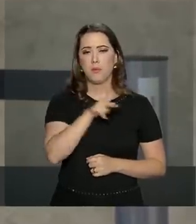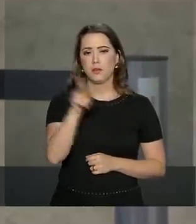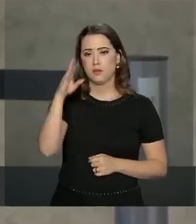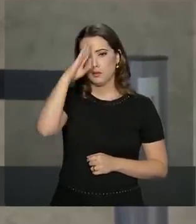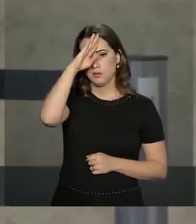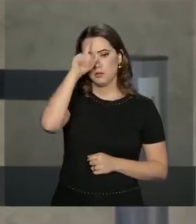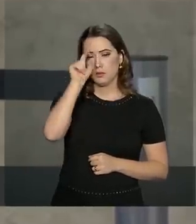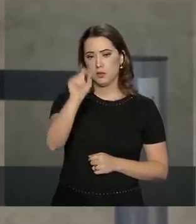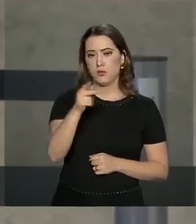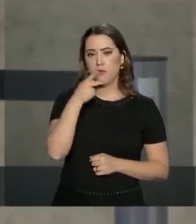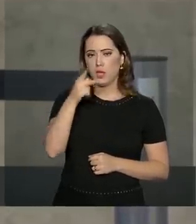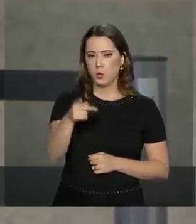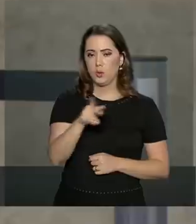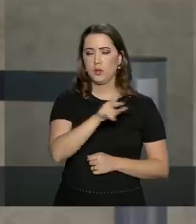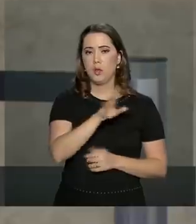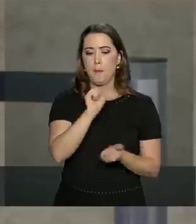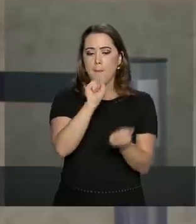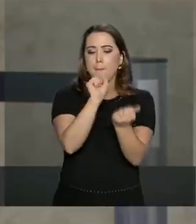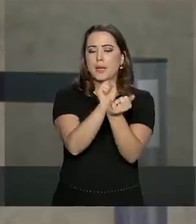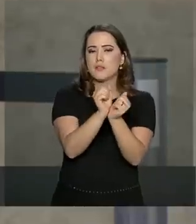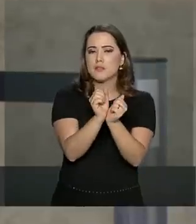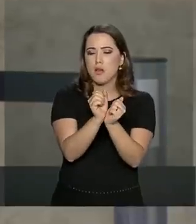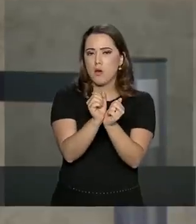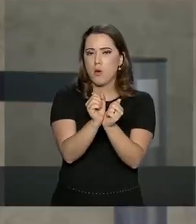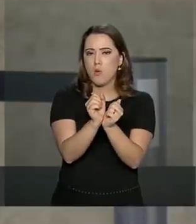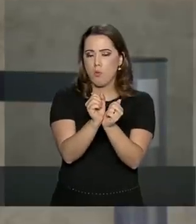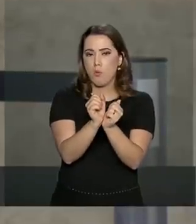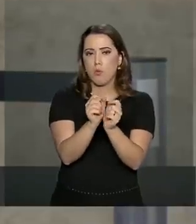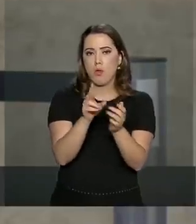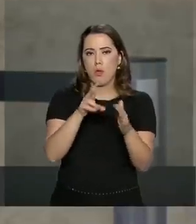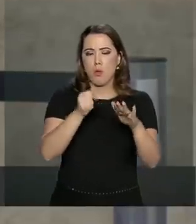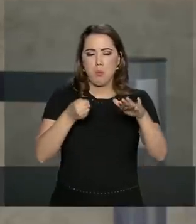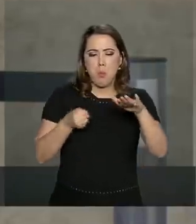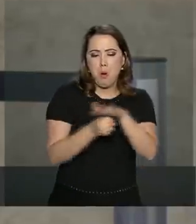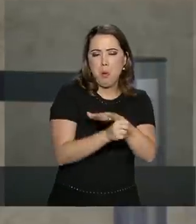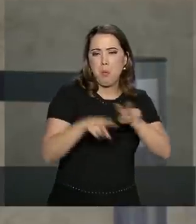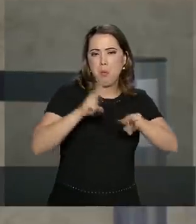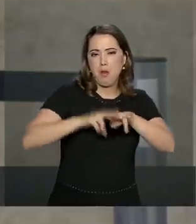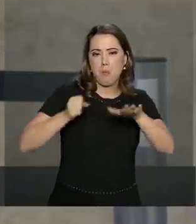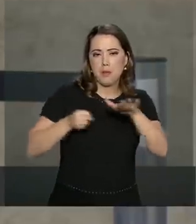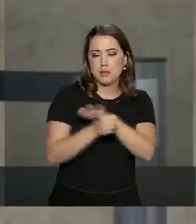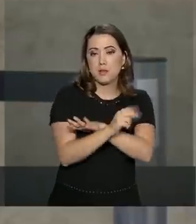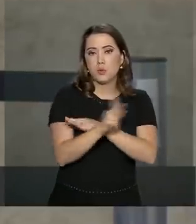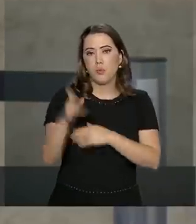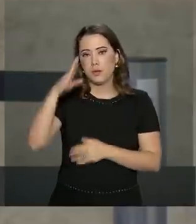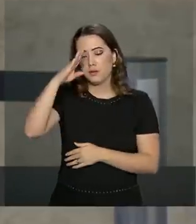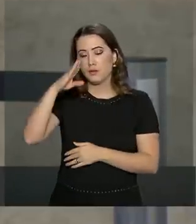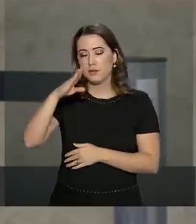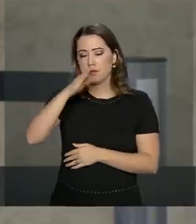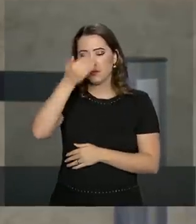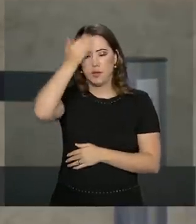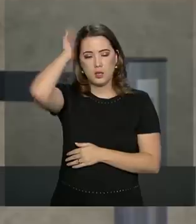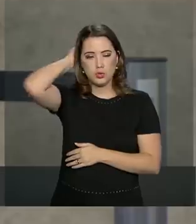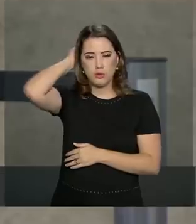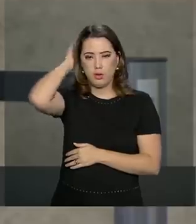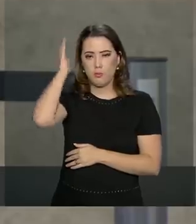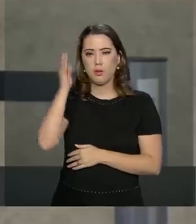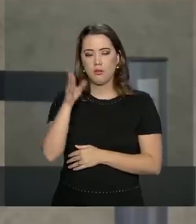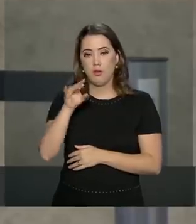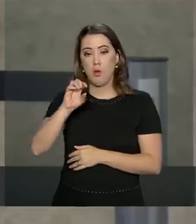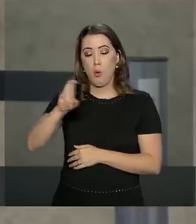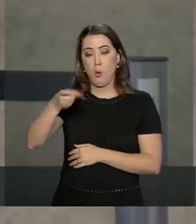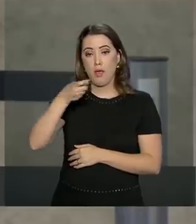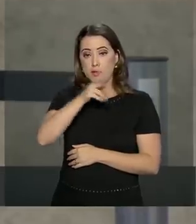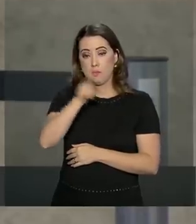ex-presidente Michel Temer, eu queria saber qual é a posição dele em relação à decisão judicial de hoje que determinou a estrutura do ex-presidente, e